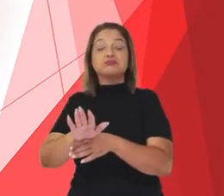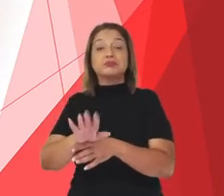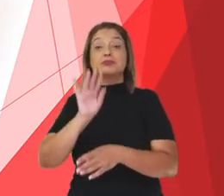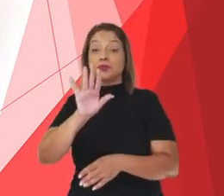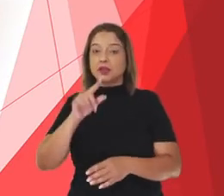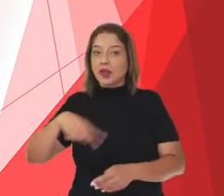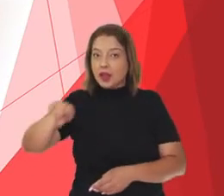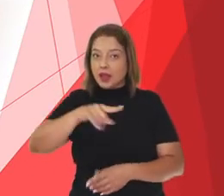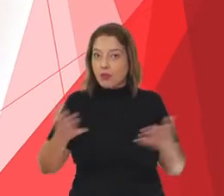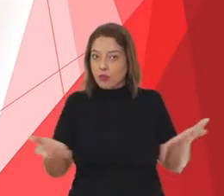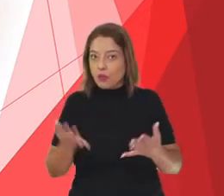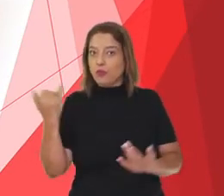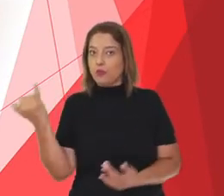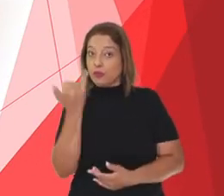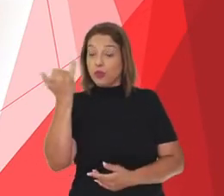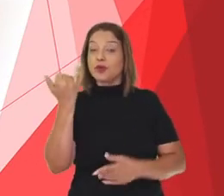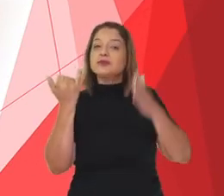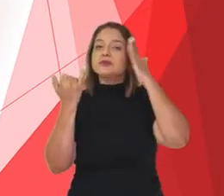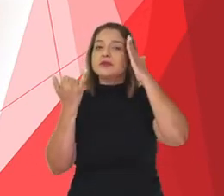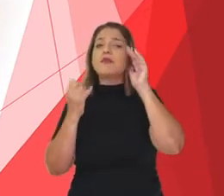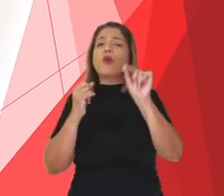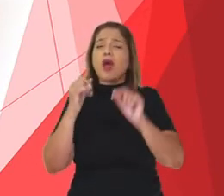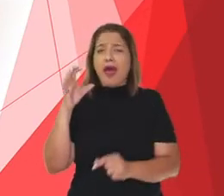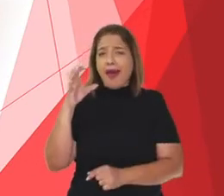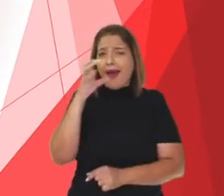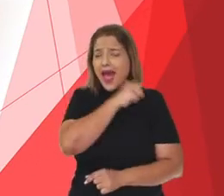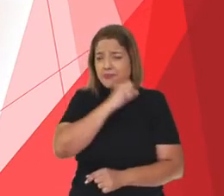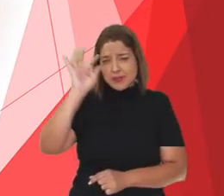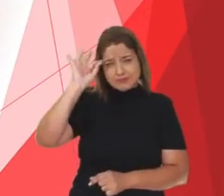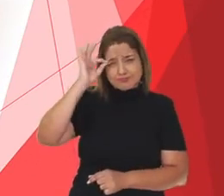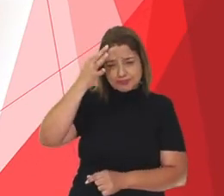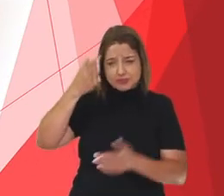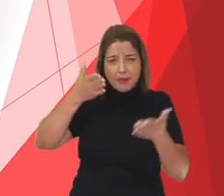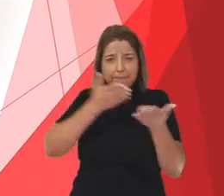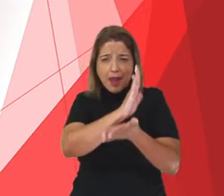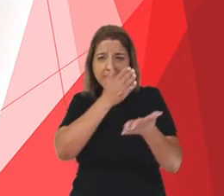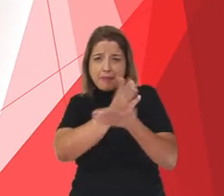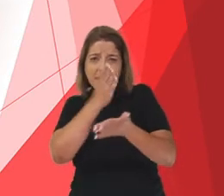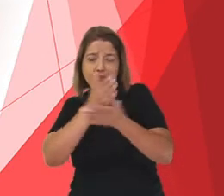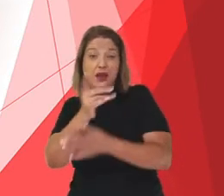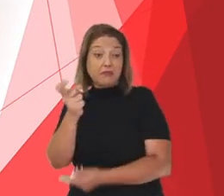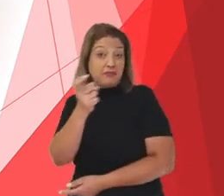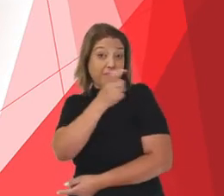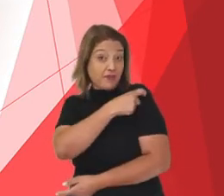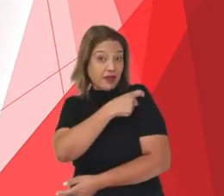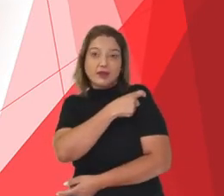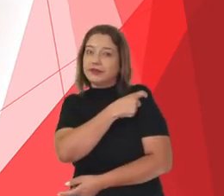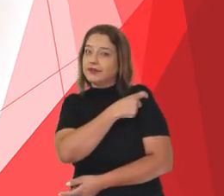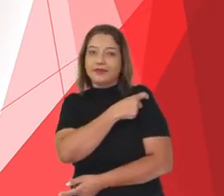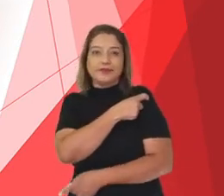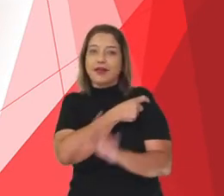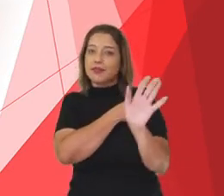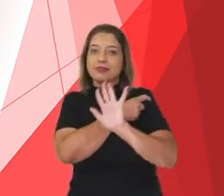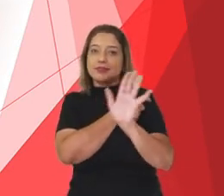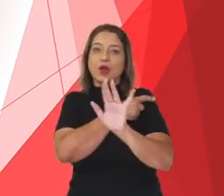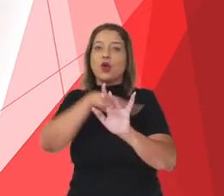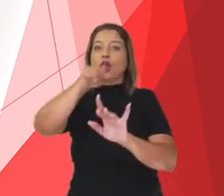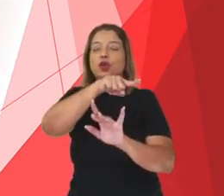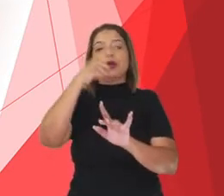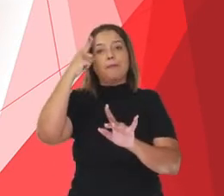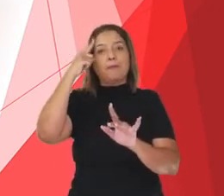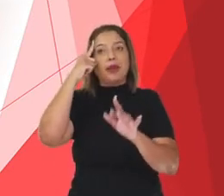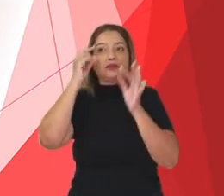que você saiba que a rapidez nos processos de aprovação de uma vacina não é motivo para